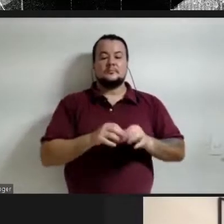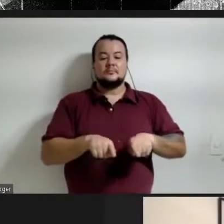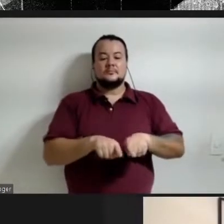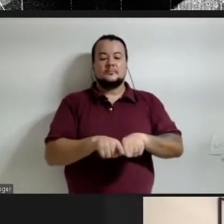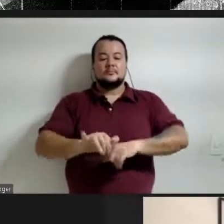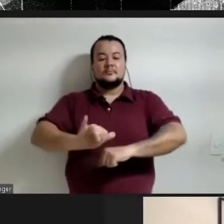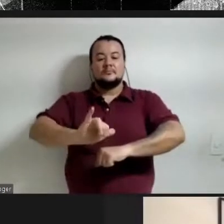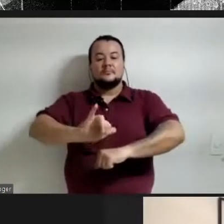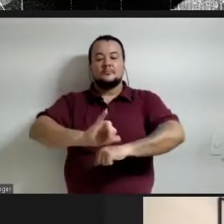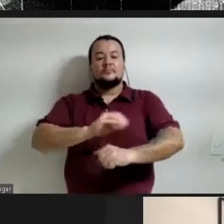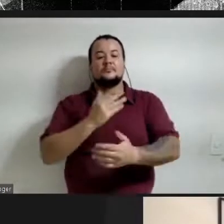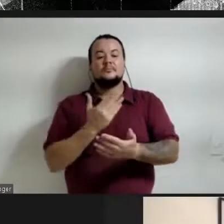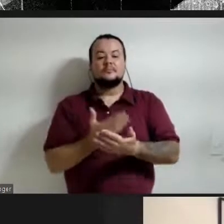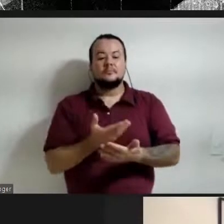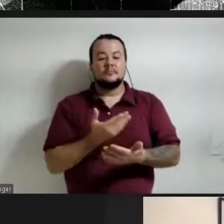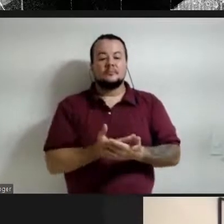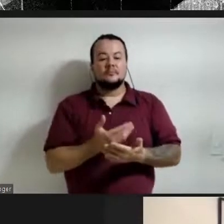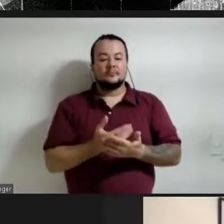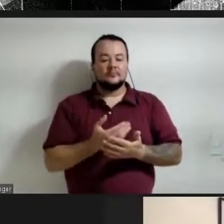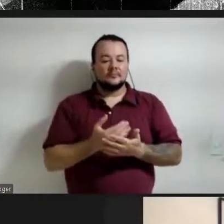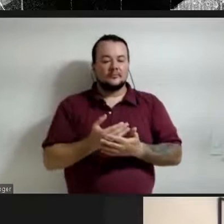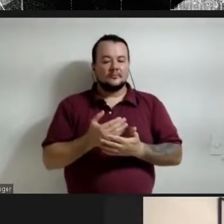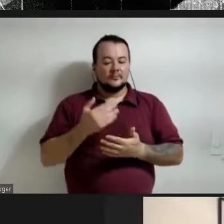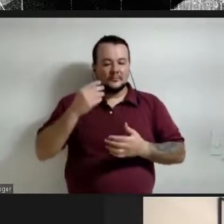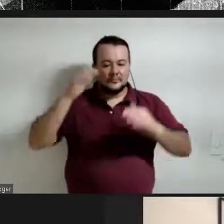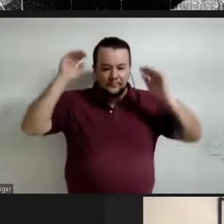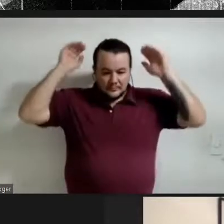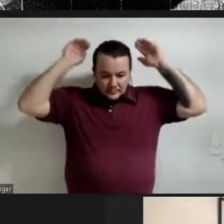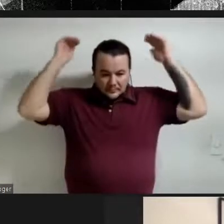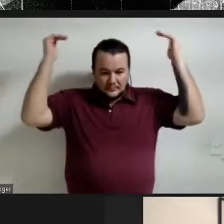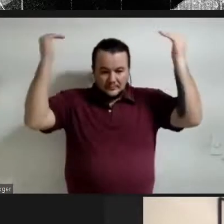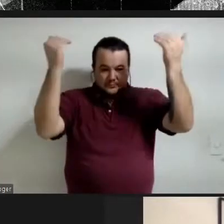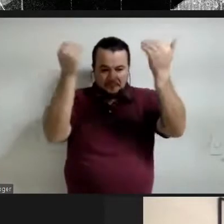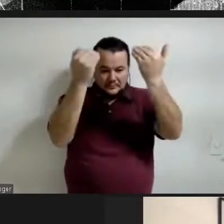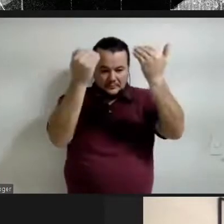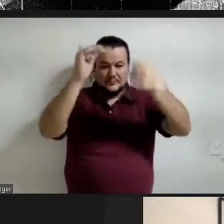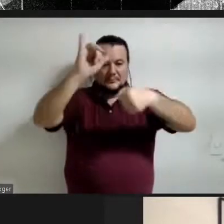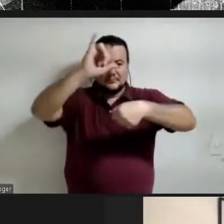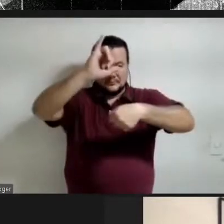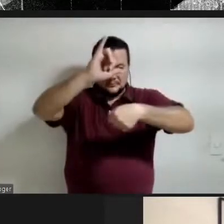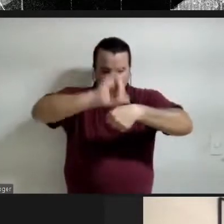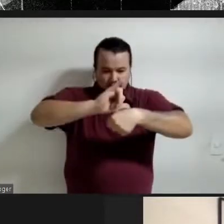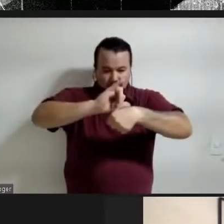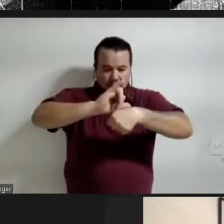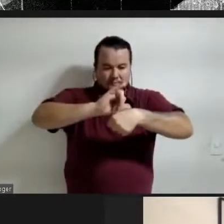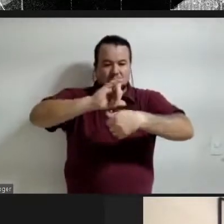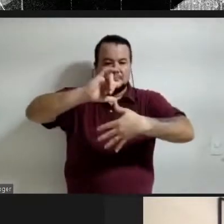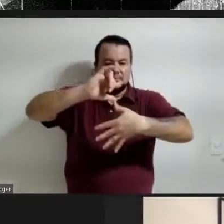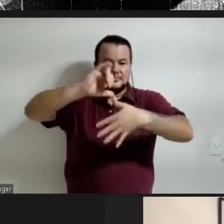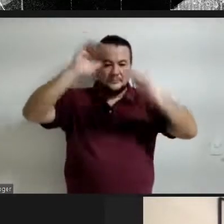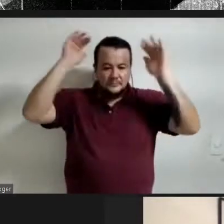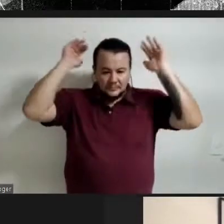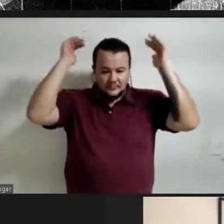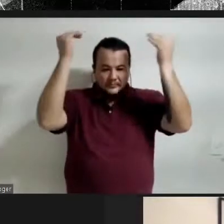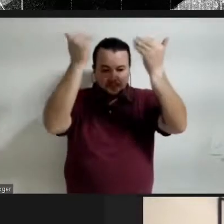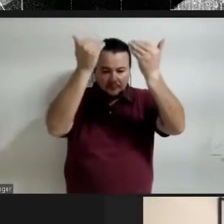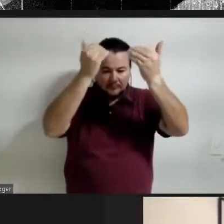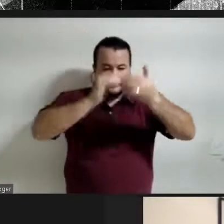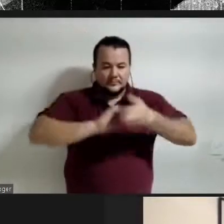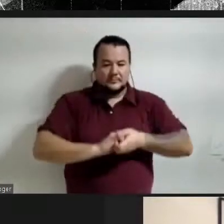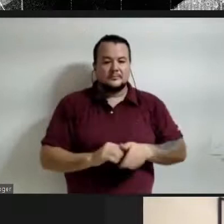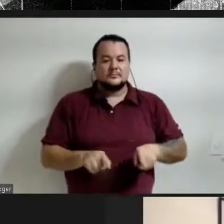de estudos mexicanos e centro-americanos México também a editora chefe da série